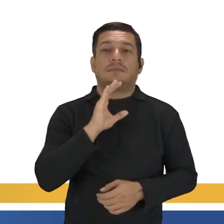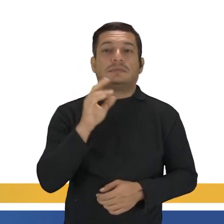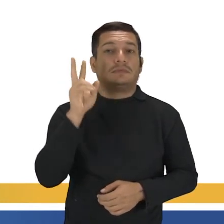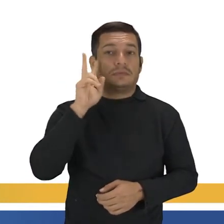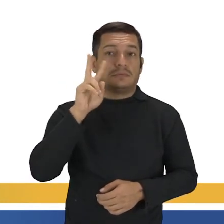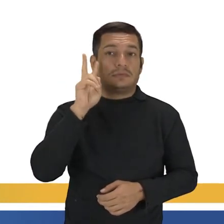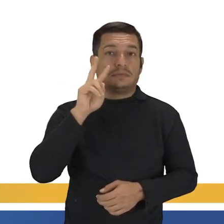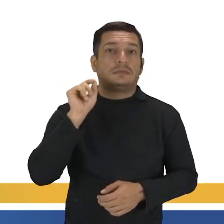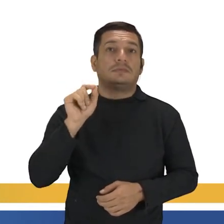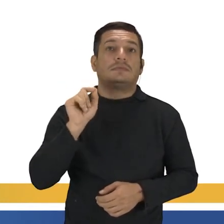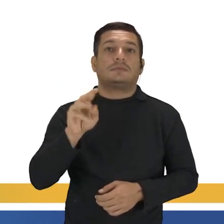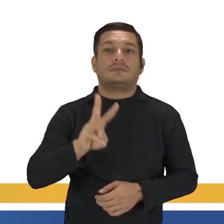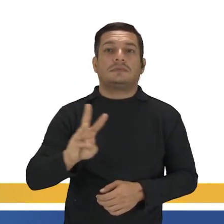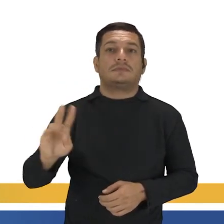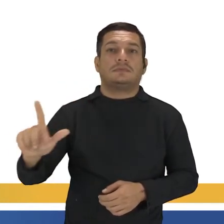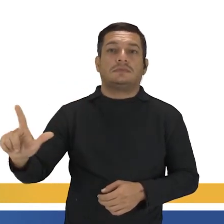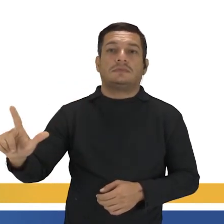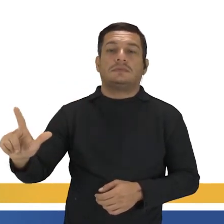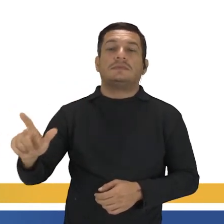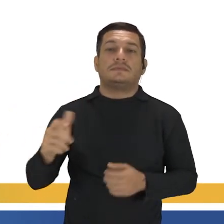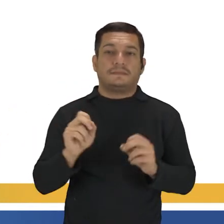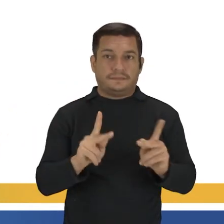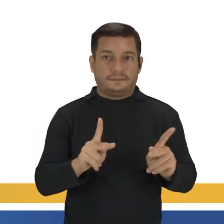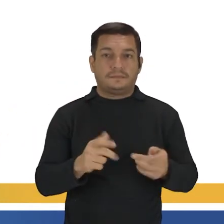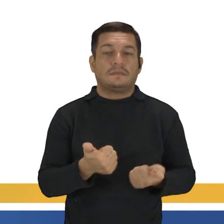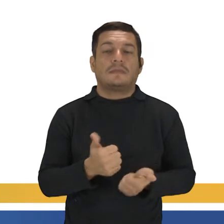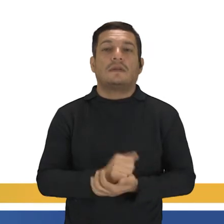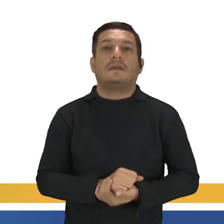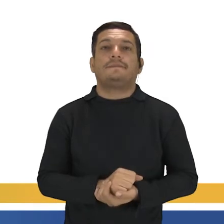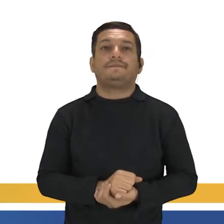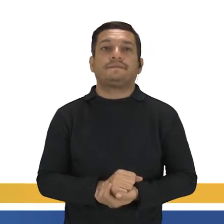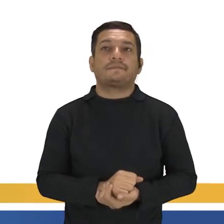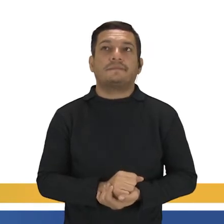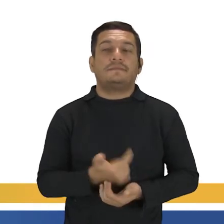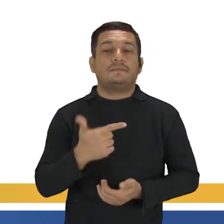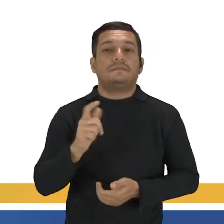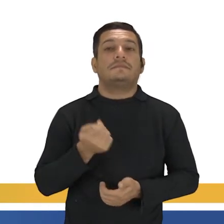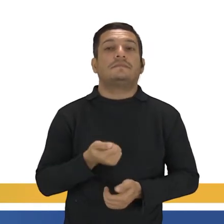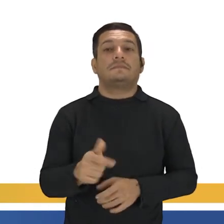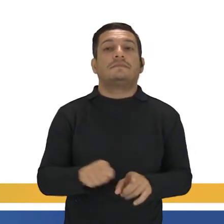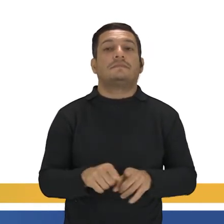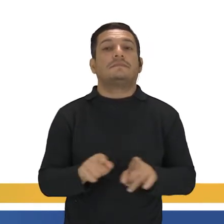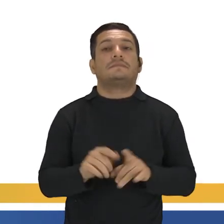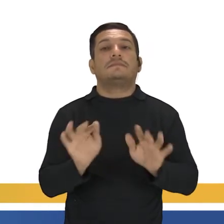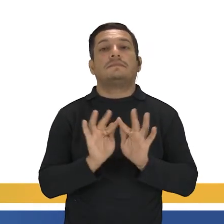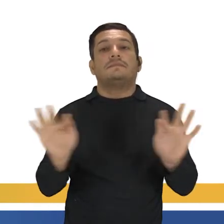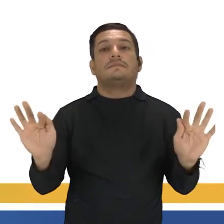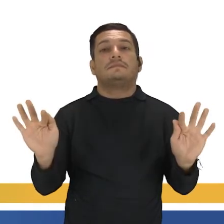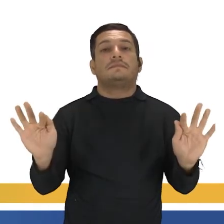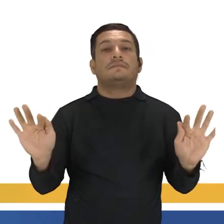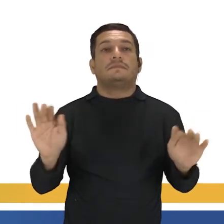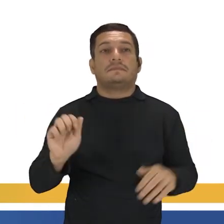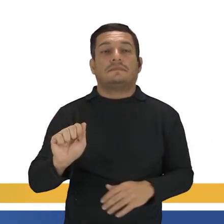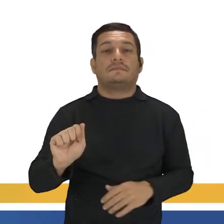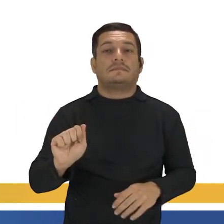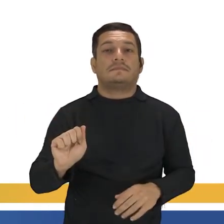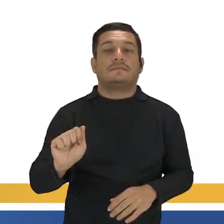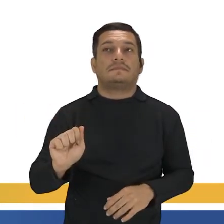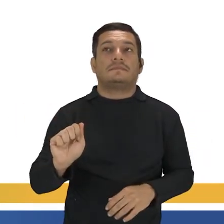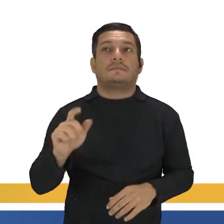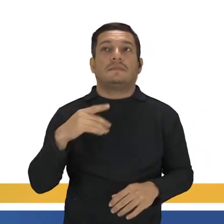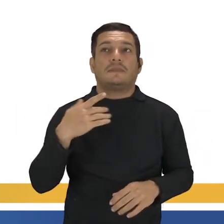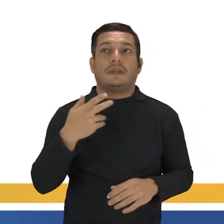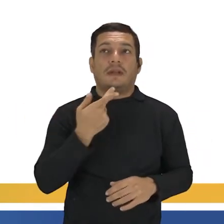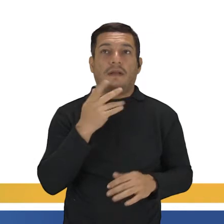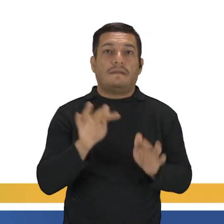lembra que é o will. Ok? Outra dica ainda dessa frase aí, da letra A, é quando a